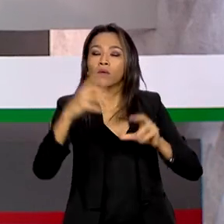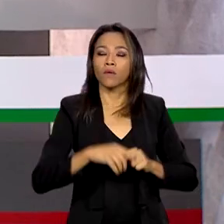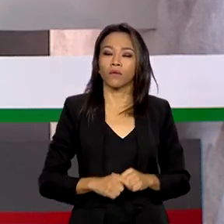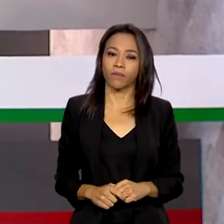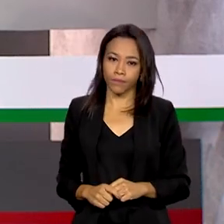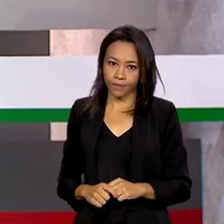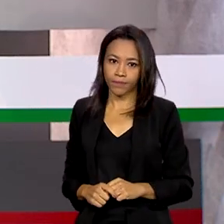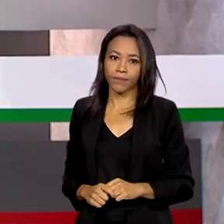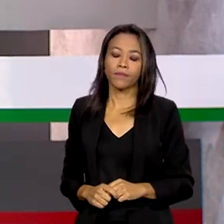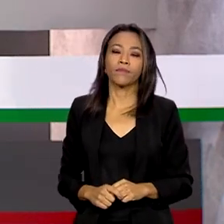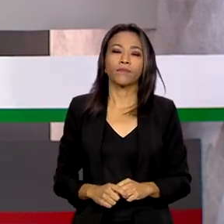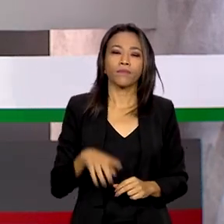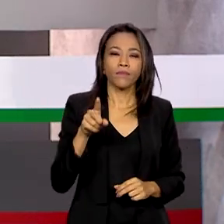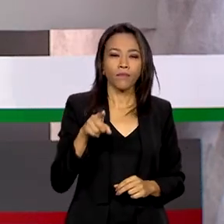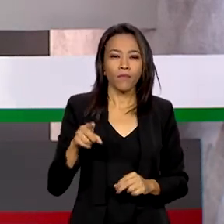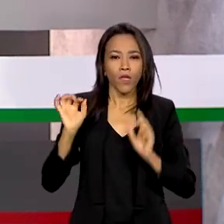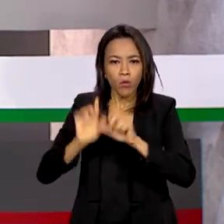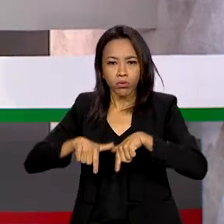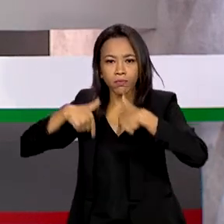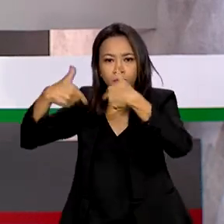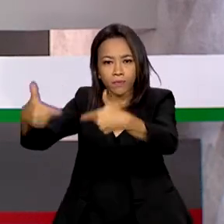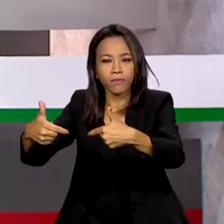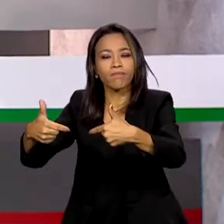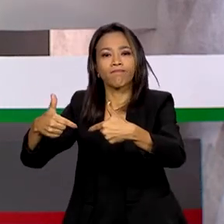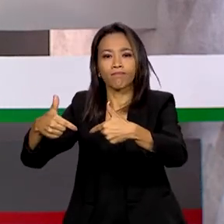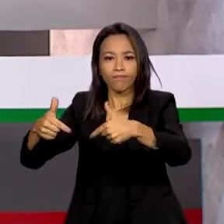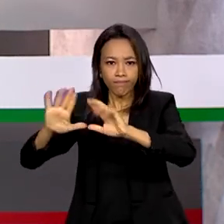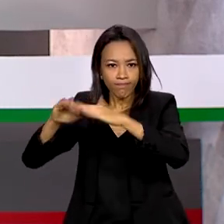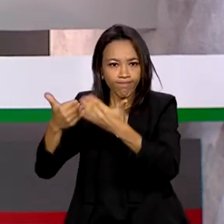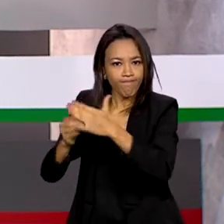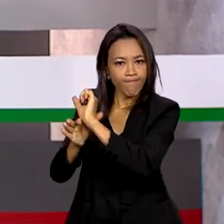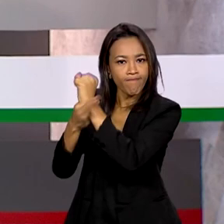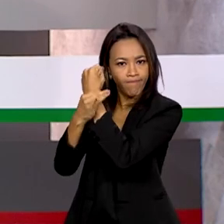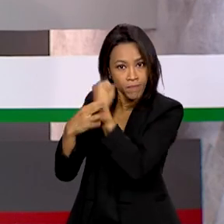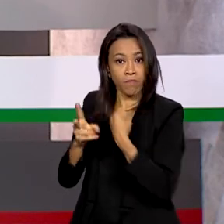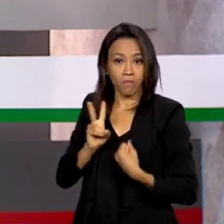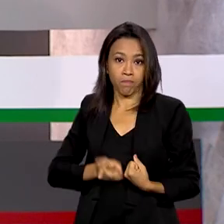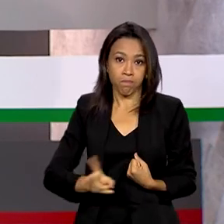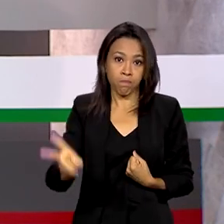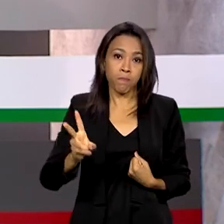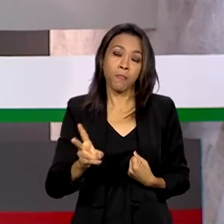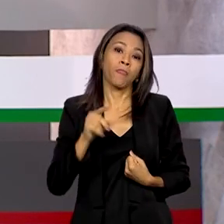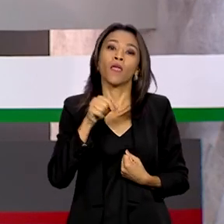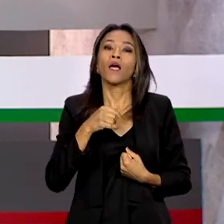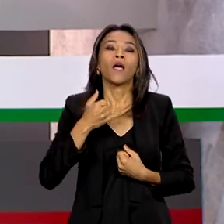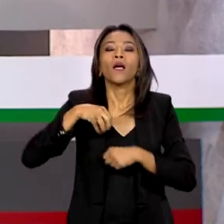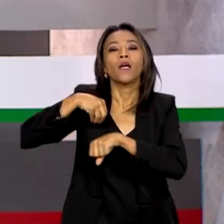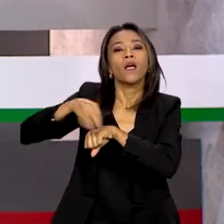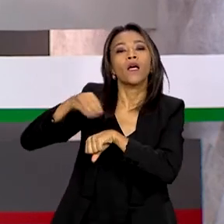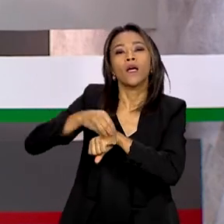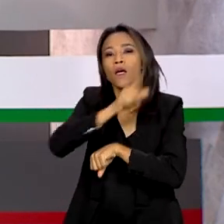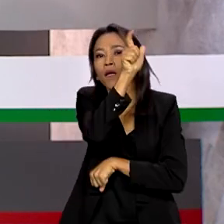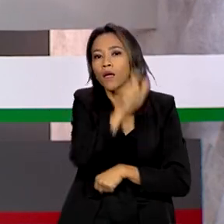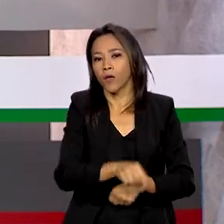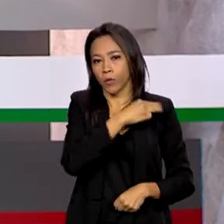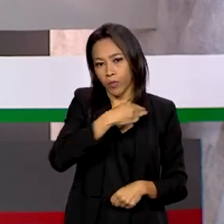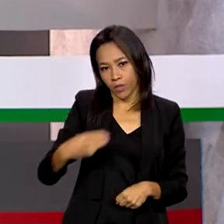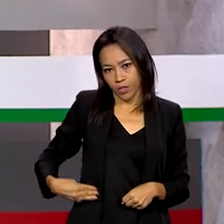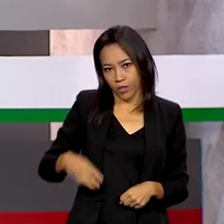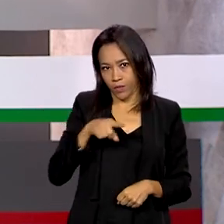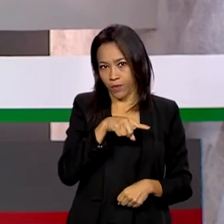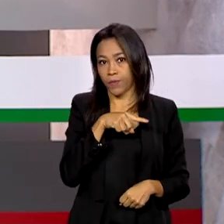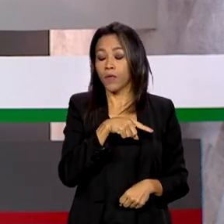A Operação Escola Segura vai continuar. A informação é do ministro da Justiça e Segurança Pública, Flávio Dino,